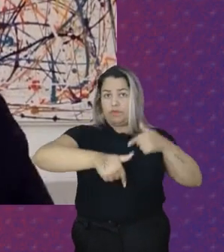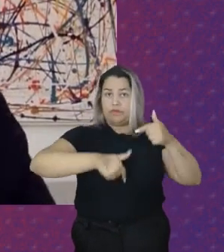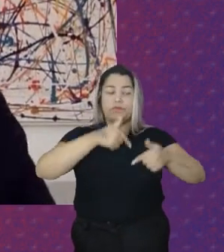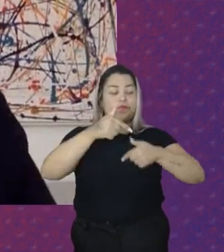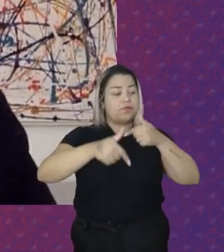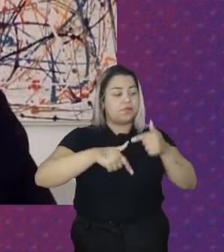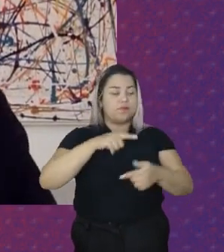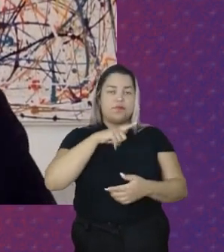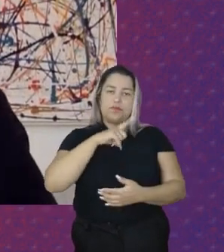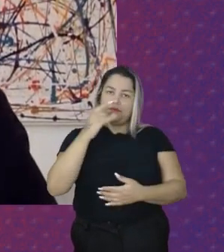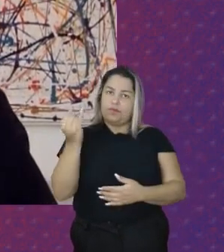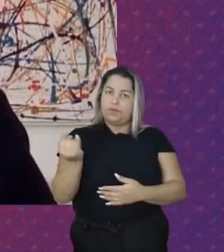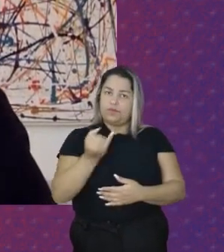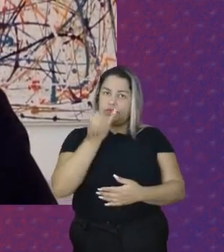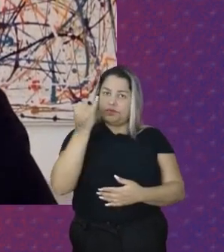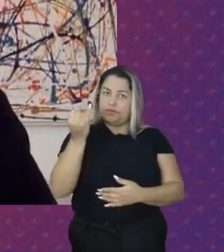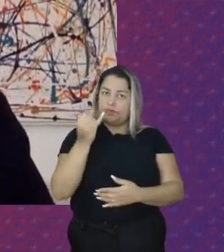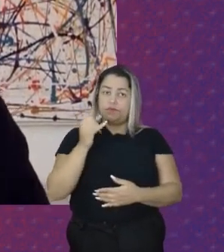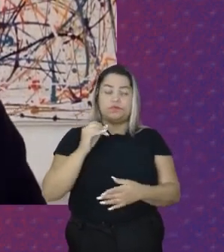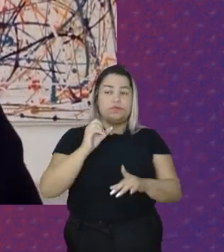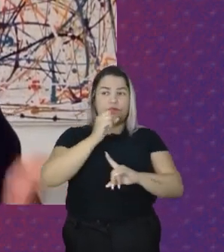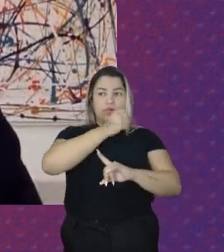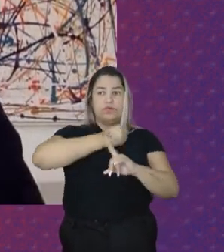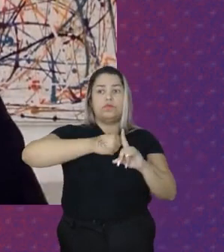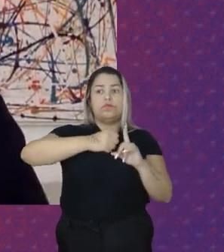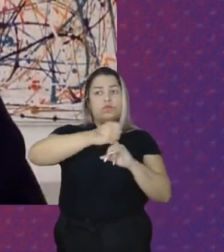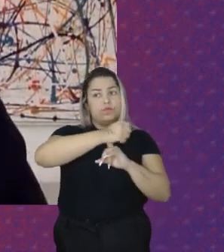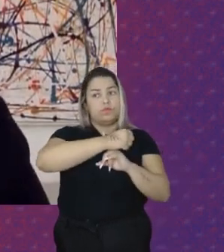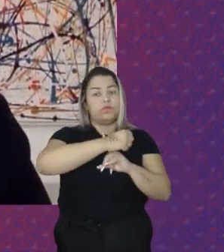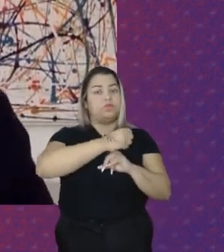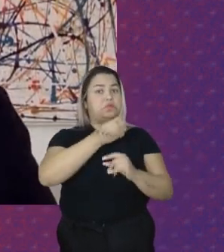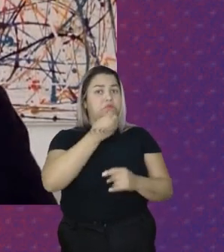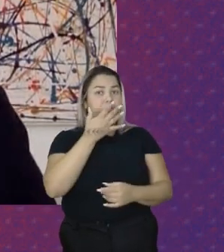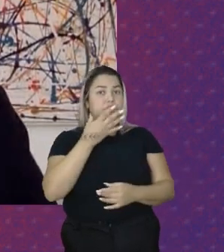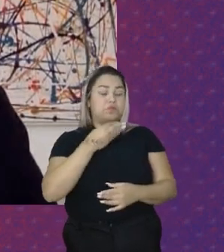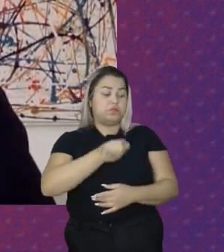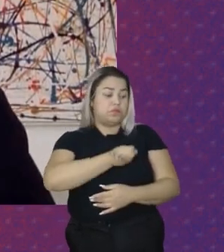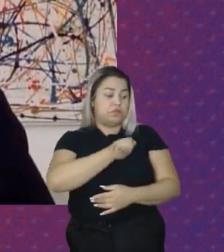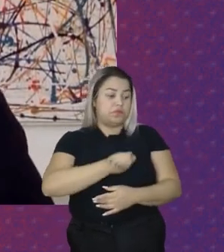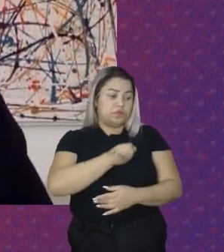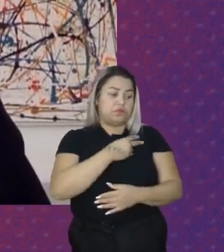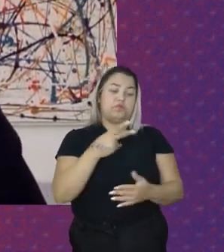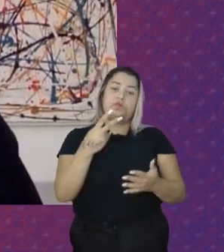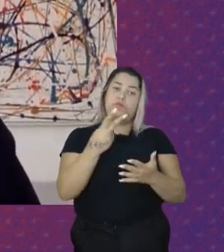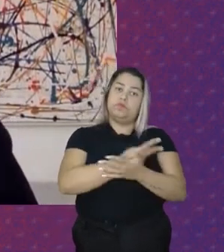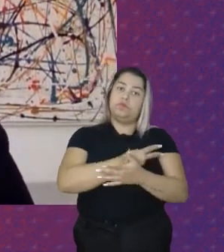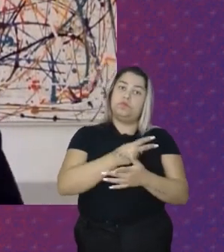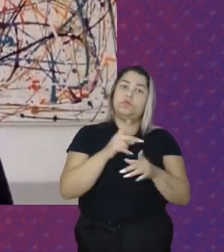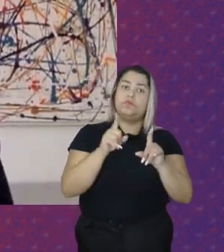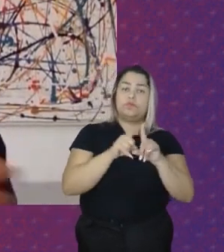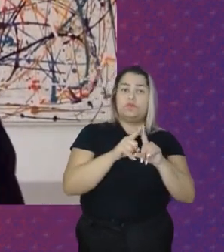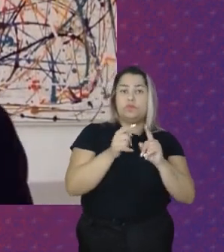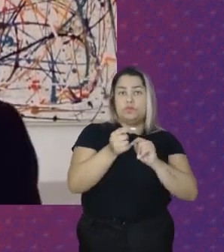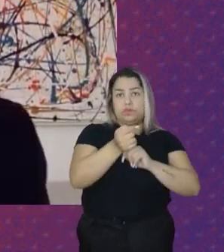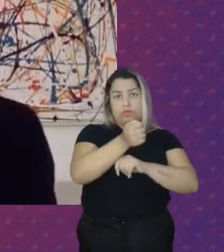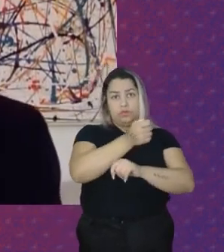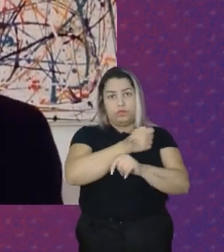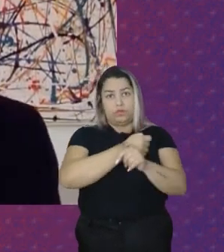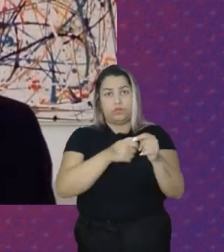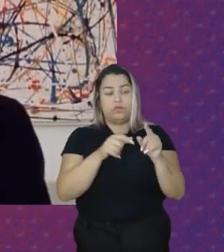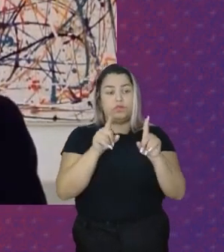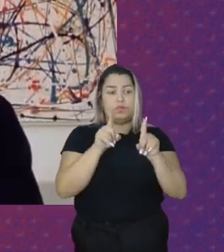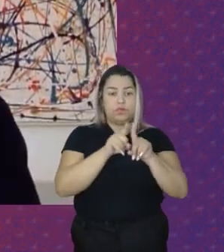importância Fundamental Para a sociedade Para o bem viver Para o funcionamento Da economia Mas apesar